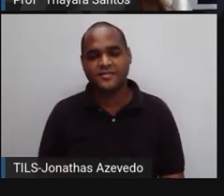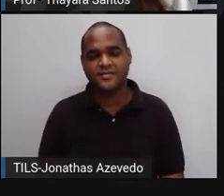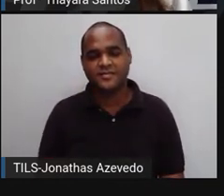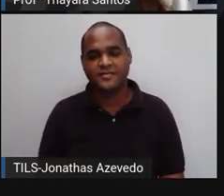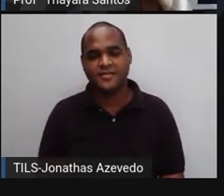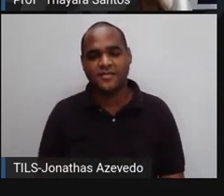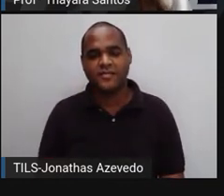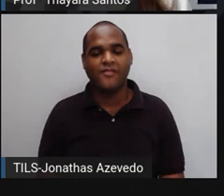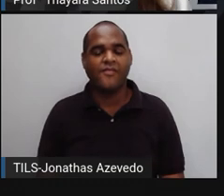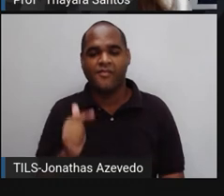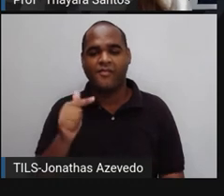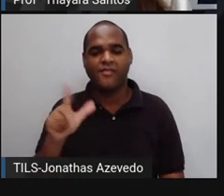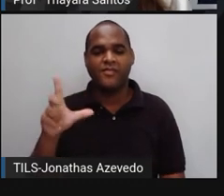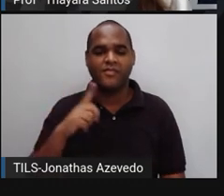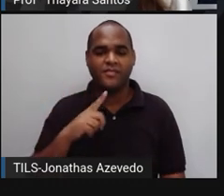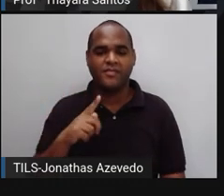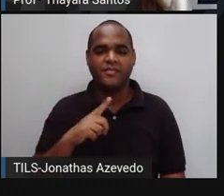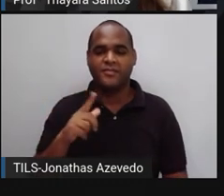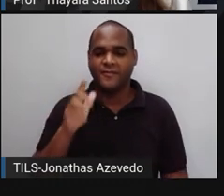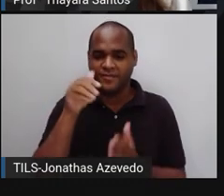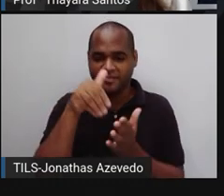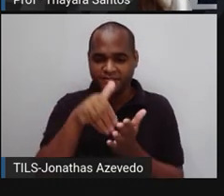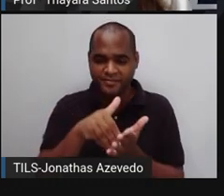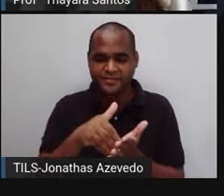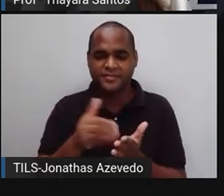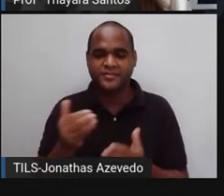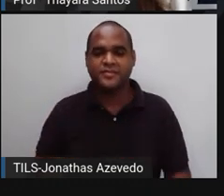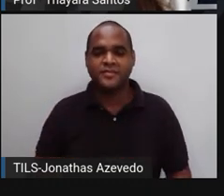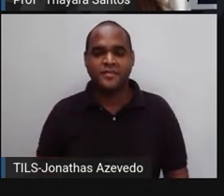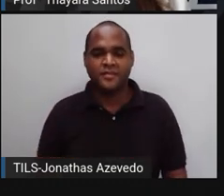Vamos para a próxima, que é a última, inclusive.